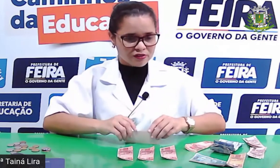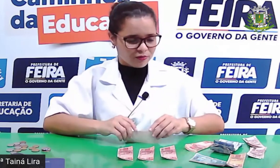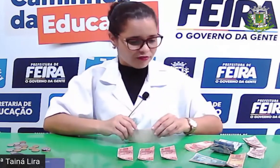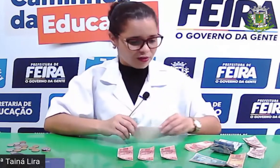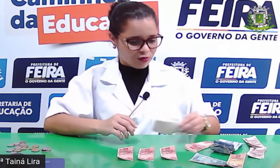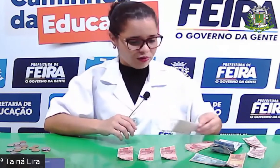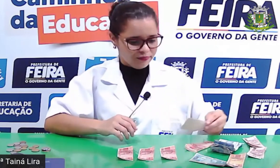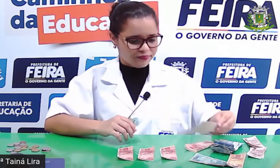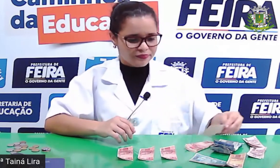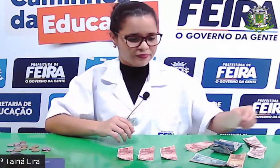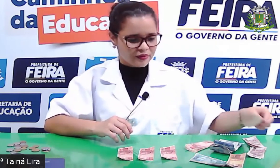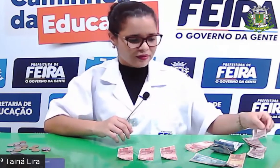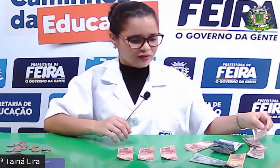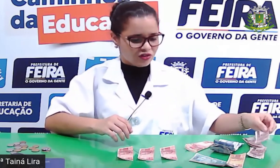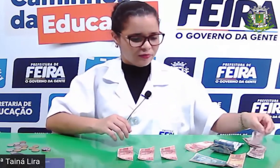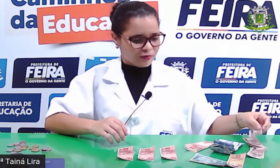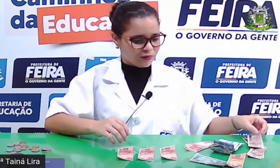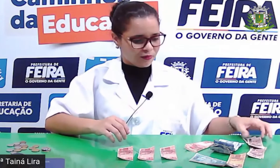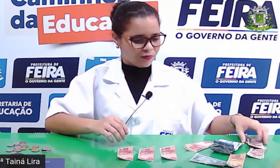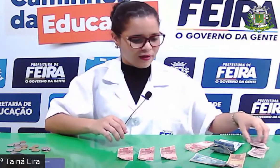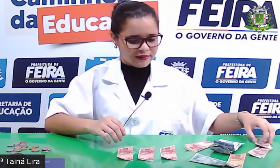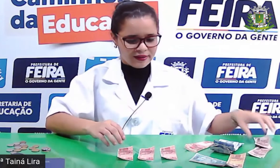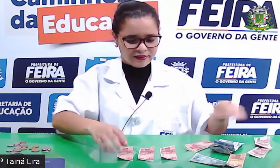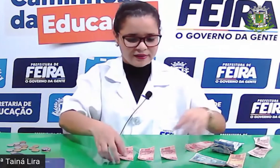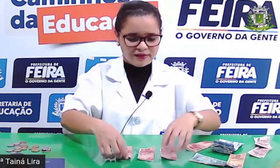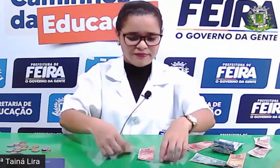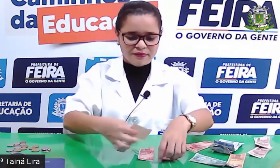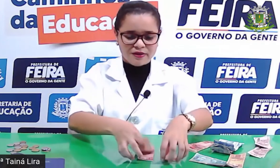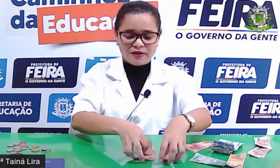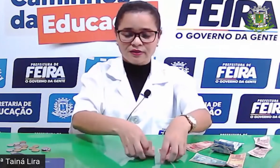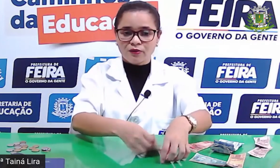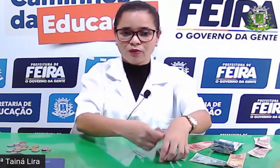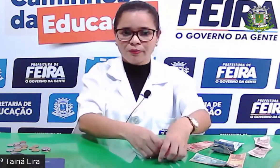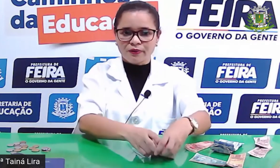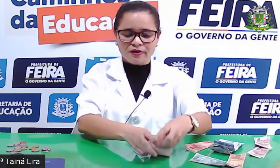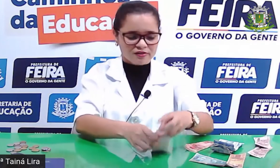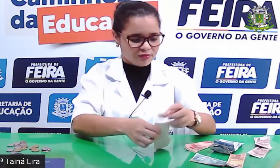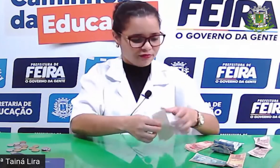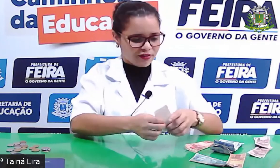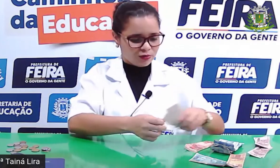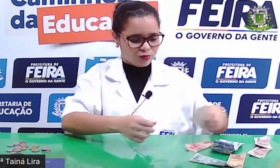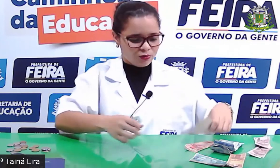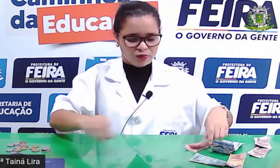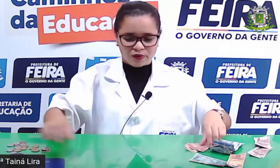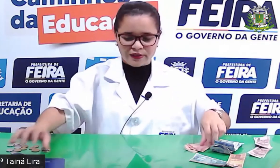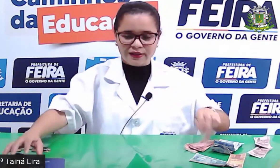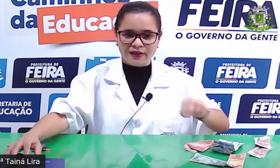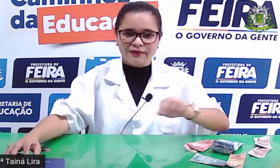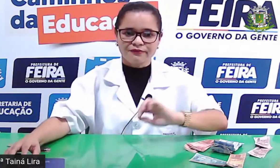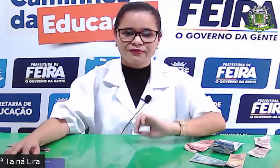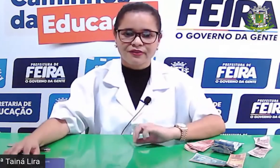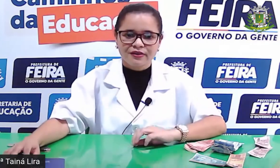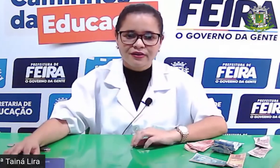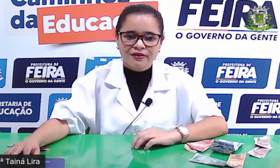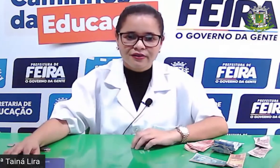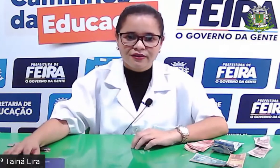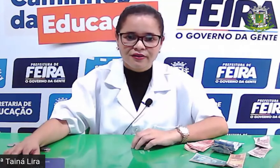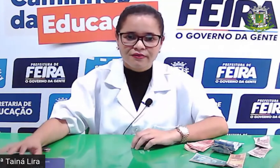próximo valor, deixa a pró guardar aqui, então, o próximo valor, olha lá,